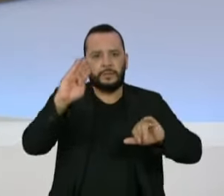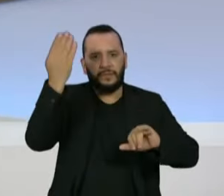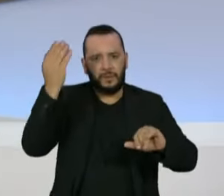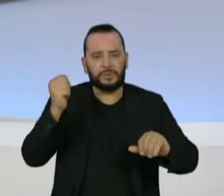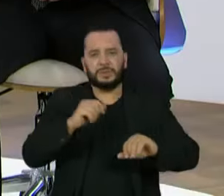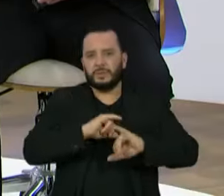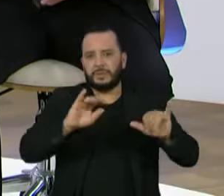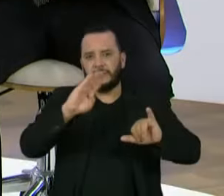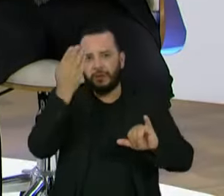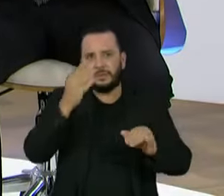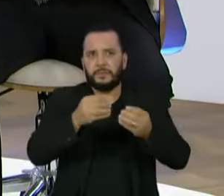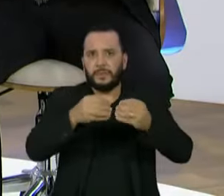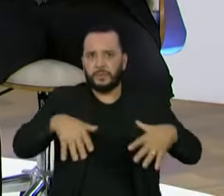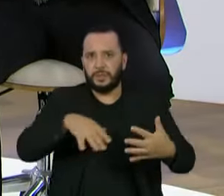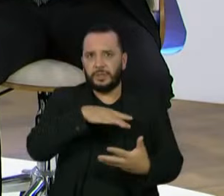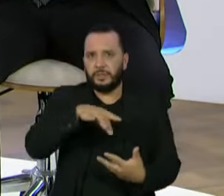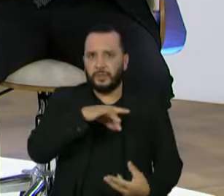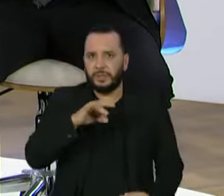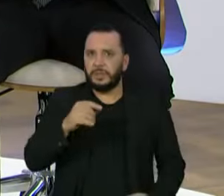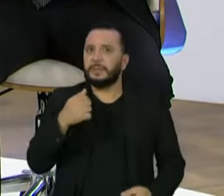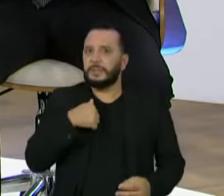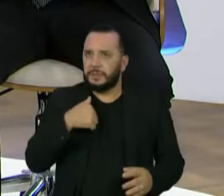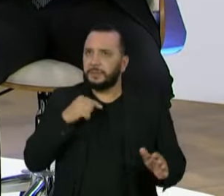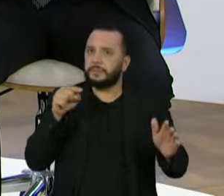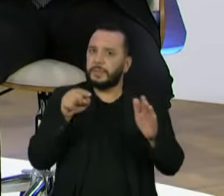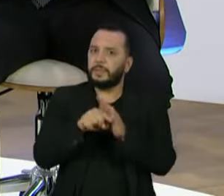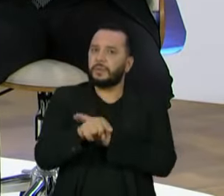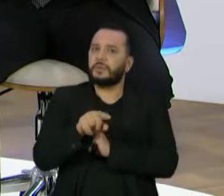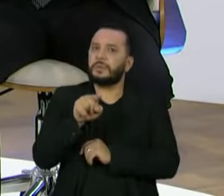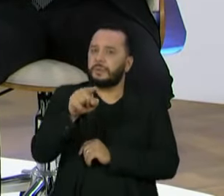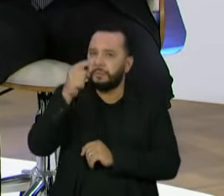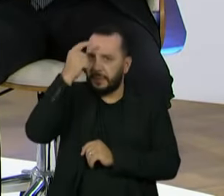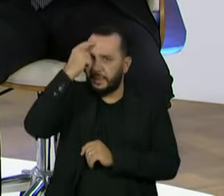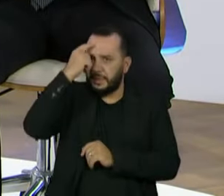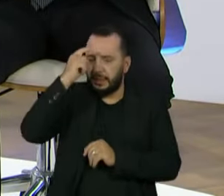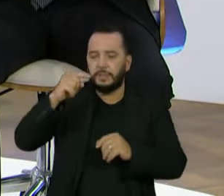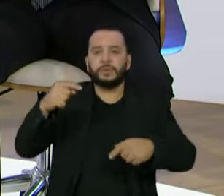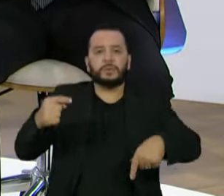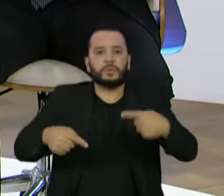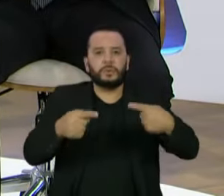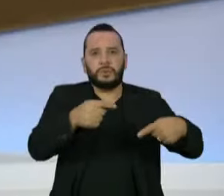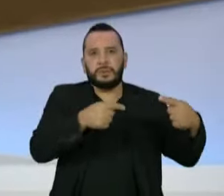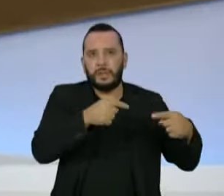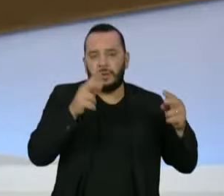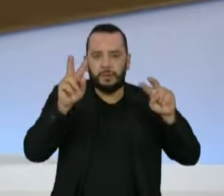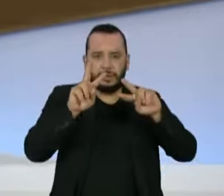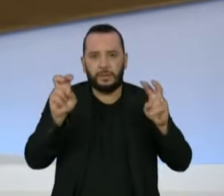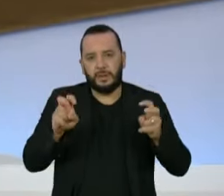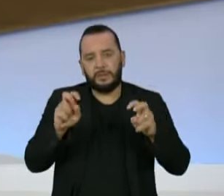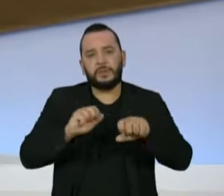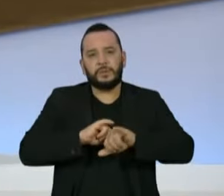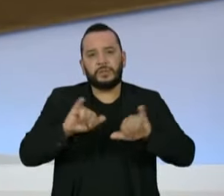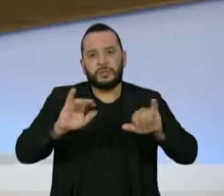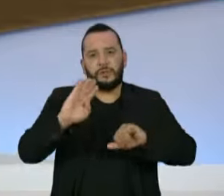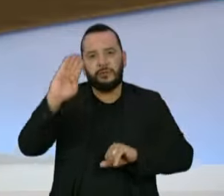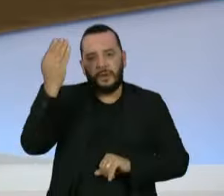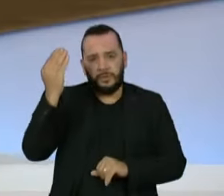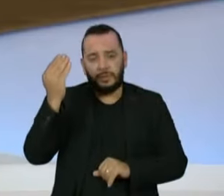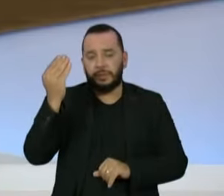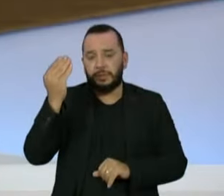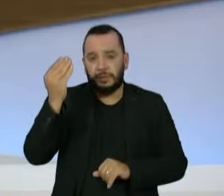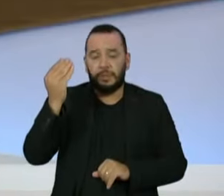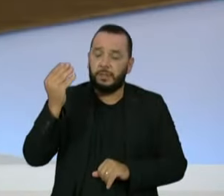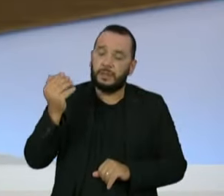nociva à democracia. Só que eu lhe pergunto isso considerando toda essa discussão sobre fake news, que não é discussão simplesmente do que é notícia